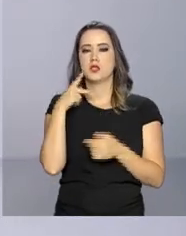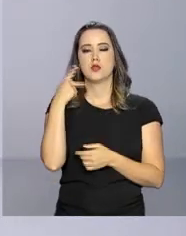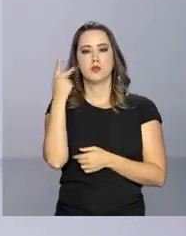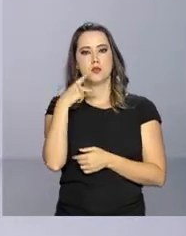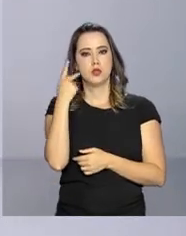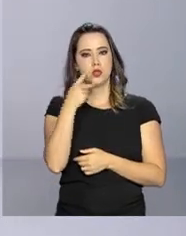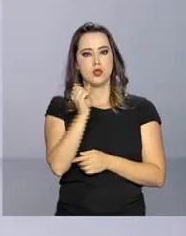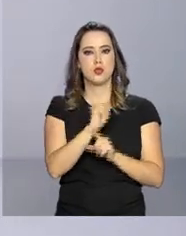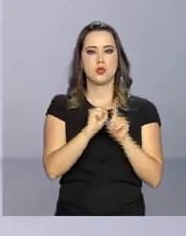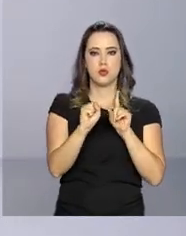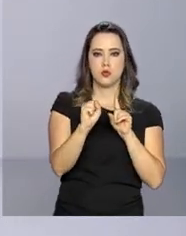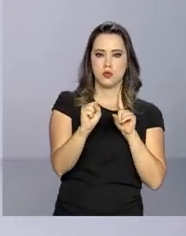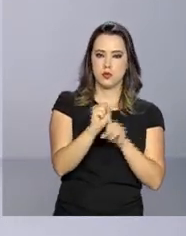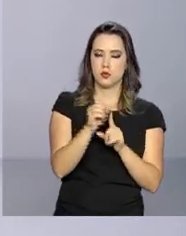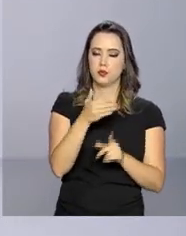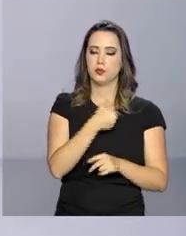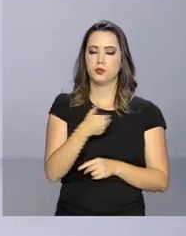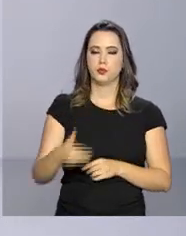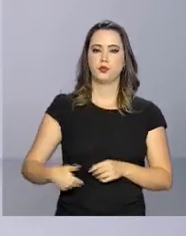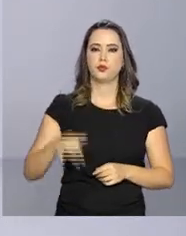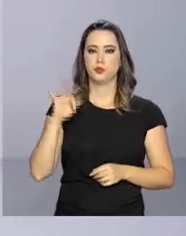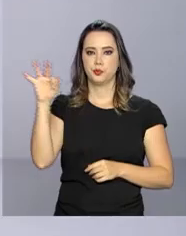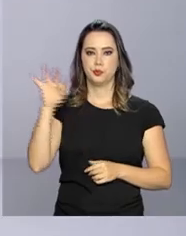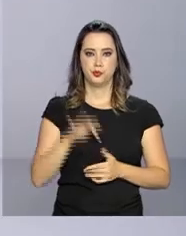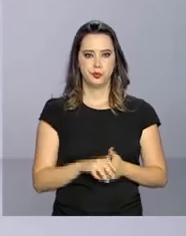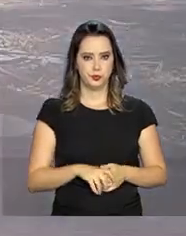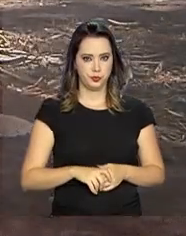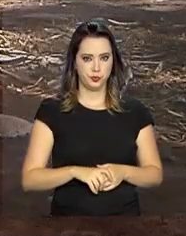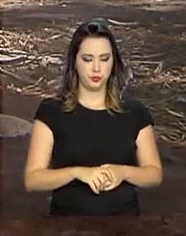programas sociais oferecidos pelo governo federal.